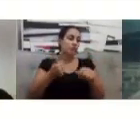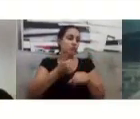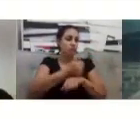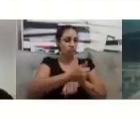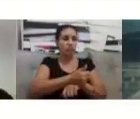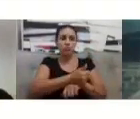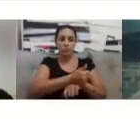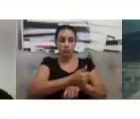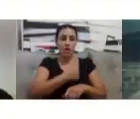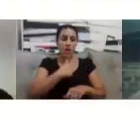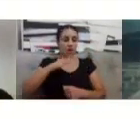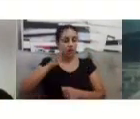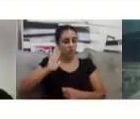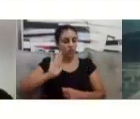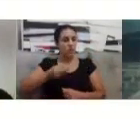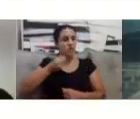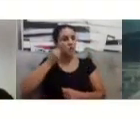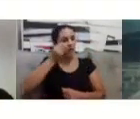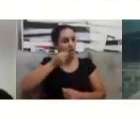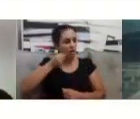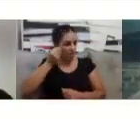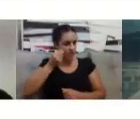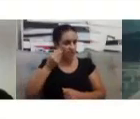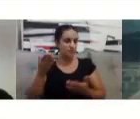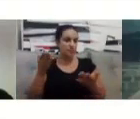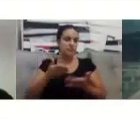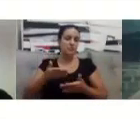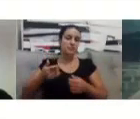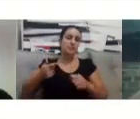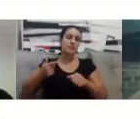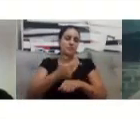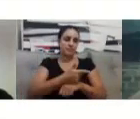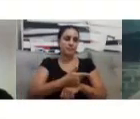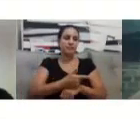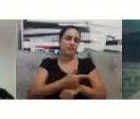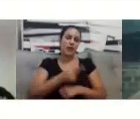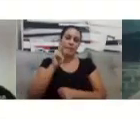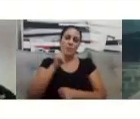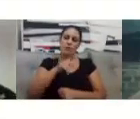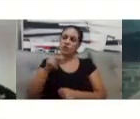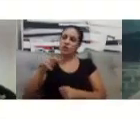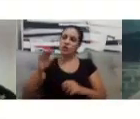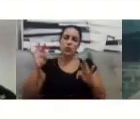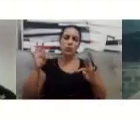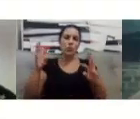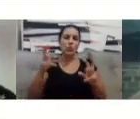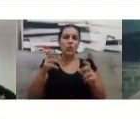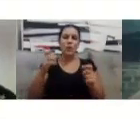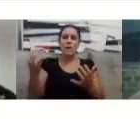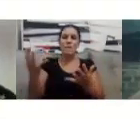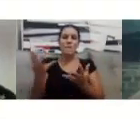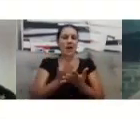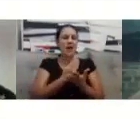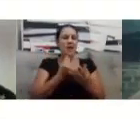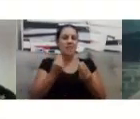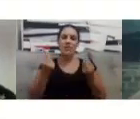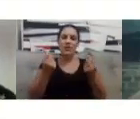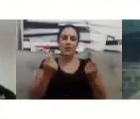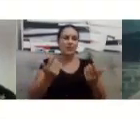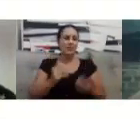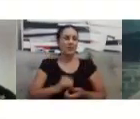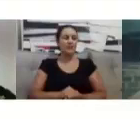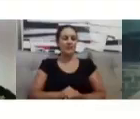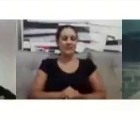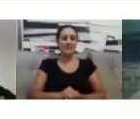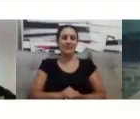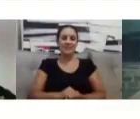falar para vocês. Em relação ao primeiro período. Que é o que eu passei. O segundo. Estou entrando agora. Mas, as professoras são maravilhosas.